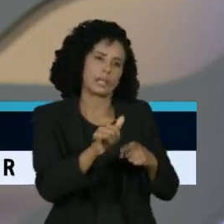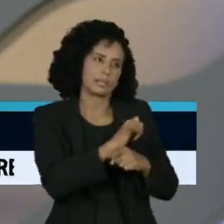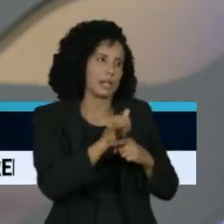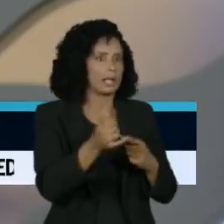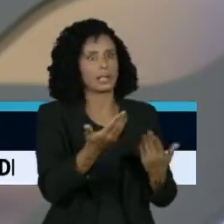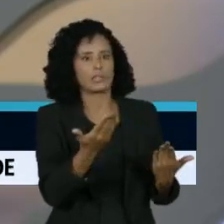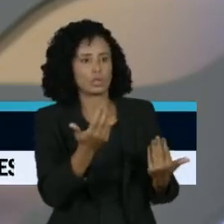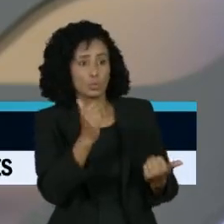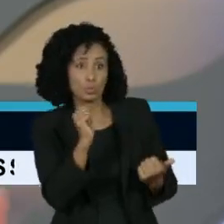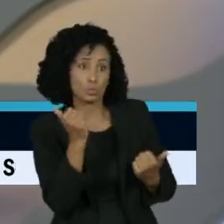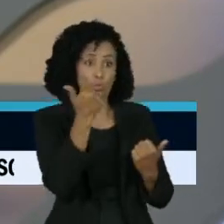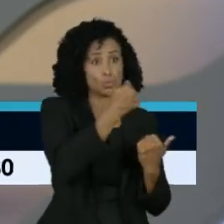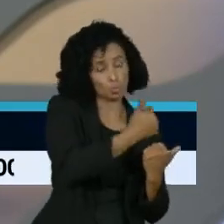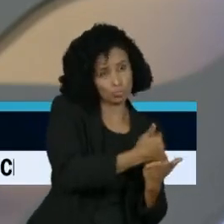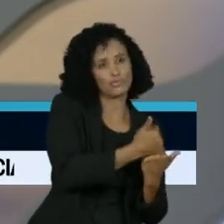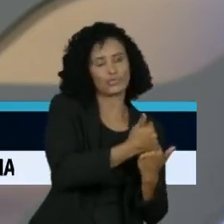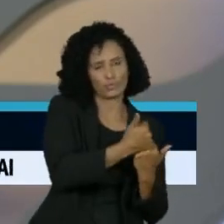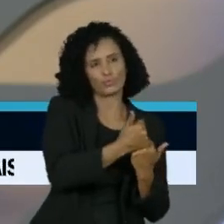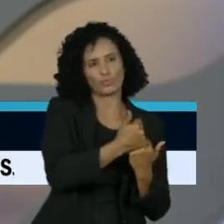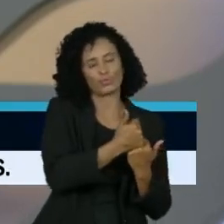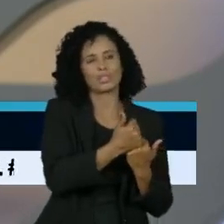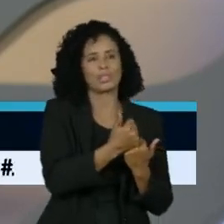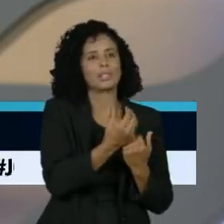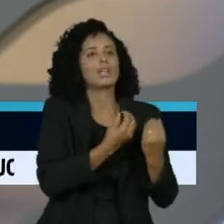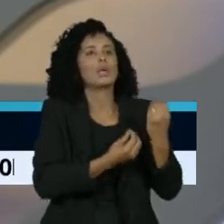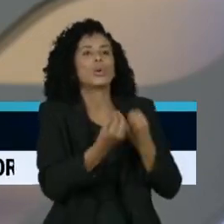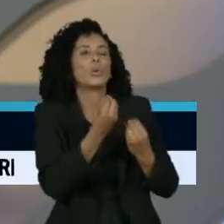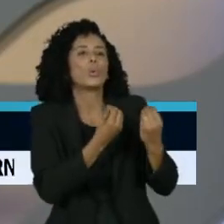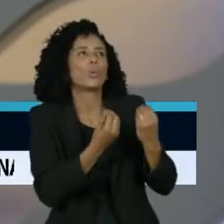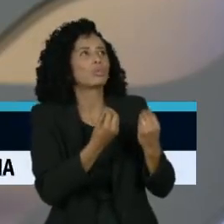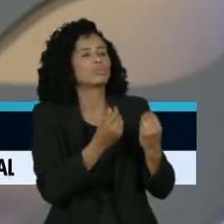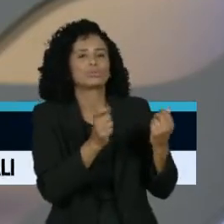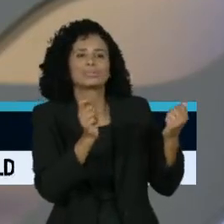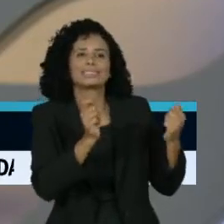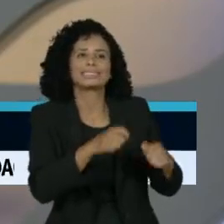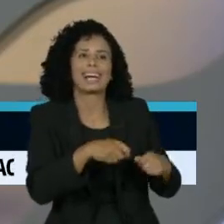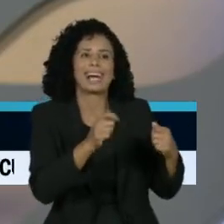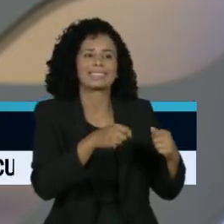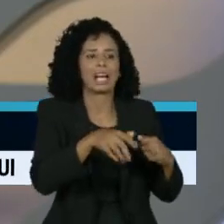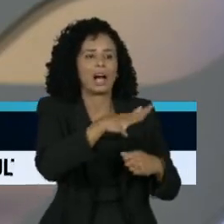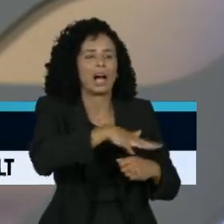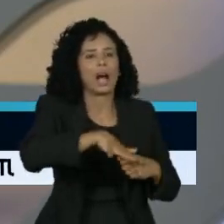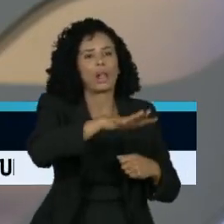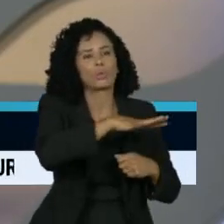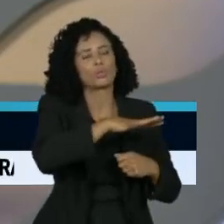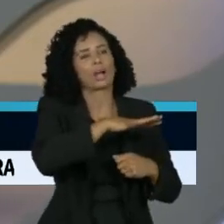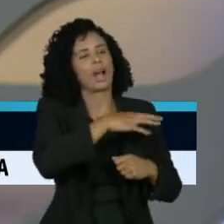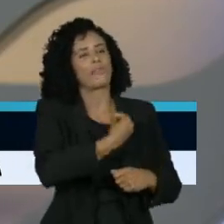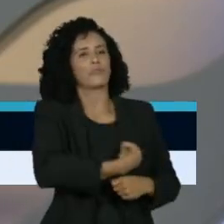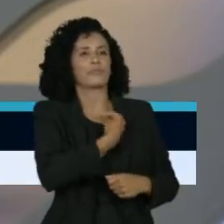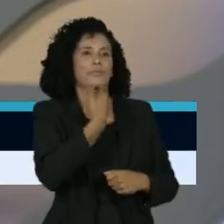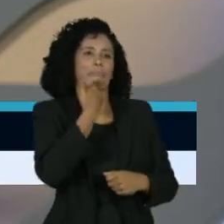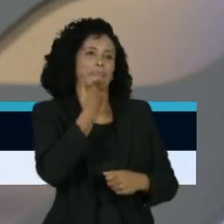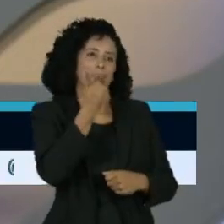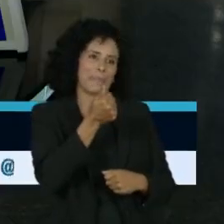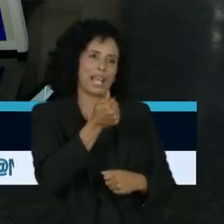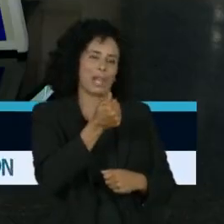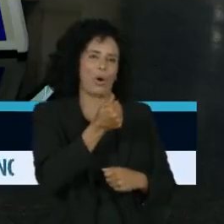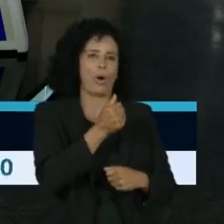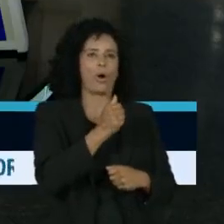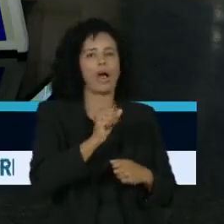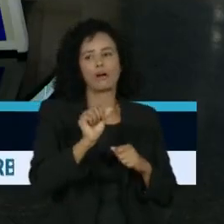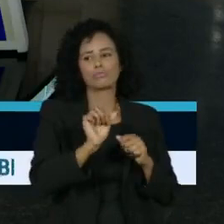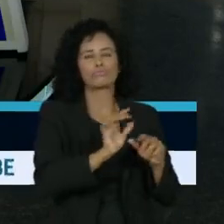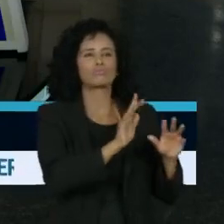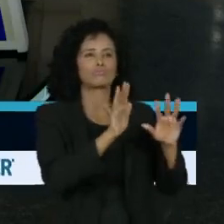substituição desse modal de energia para ter uma terra mais habitável e menos poluente. Mas não é para